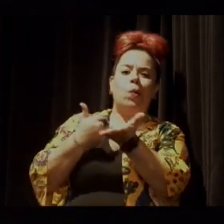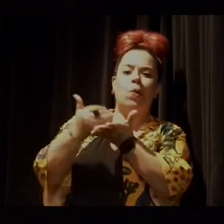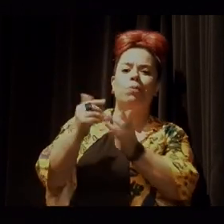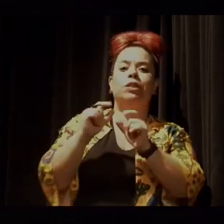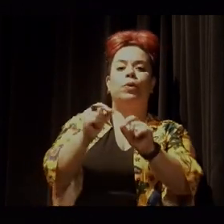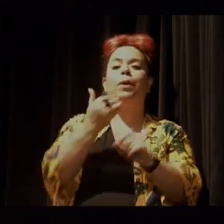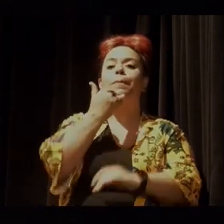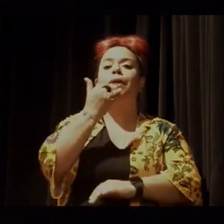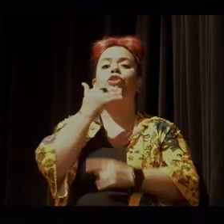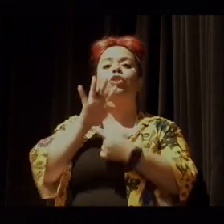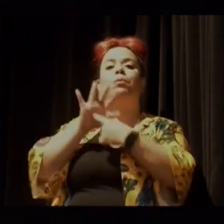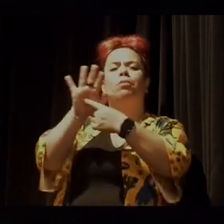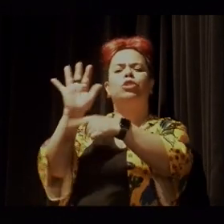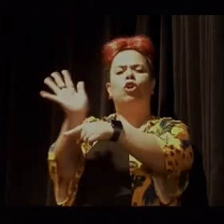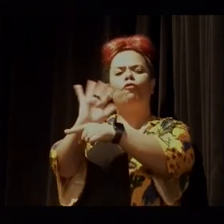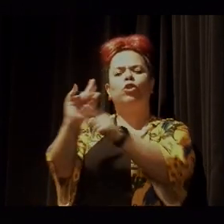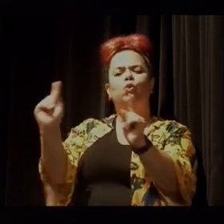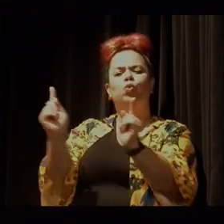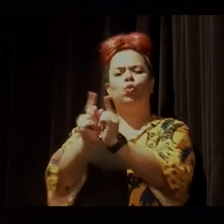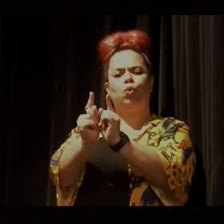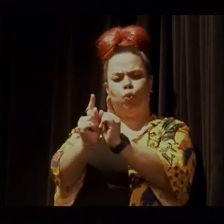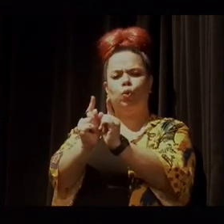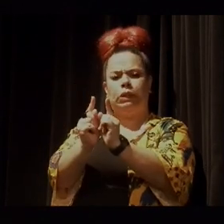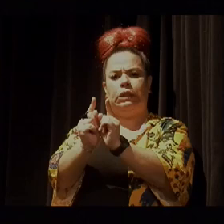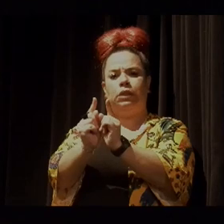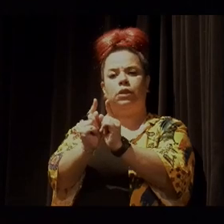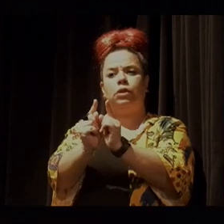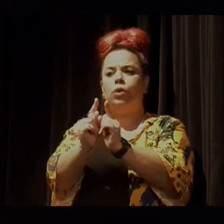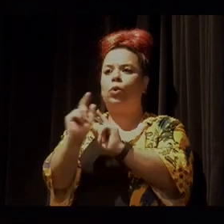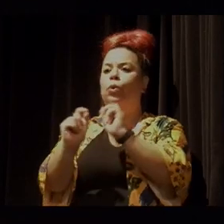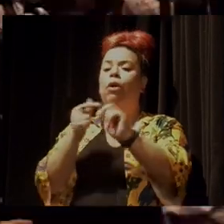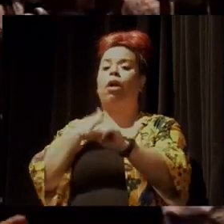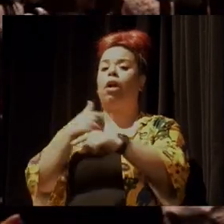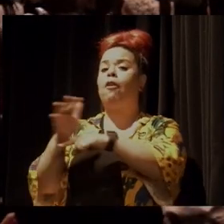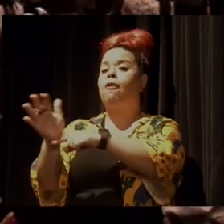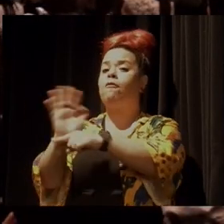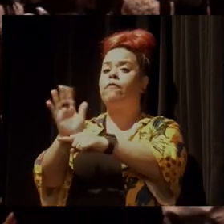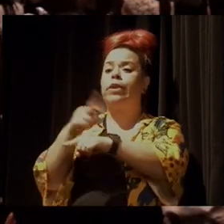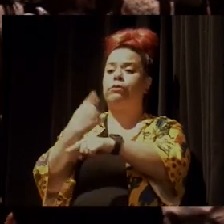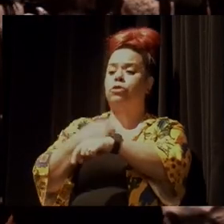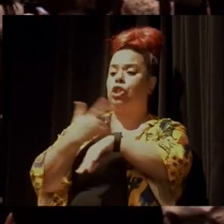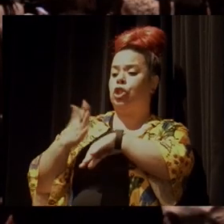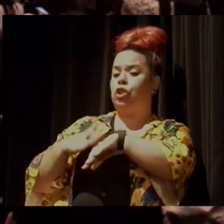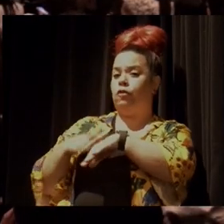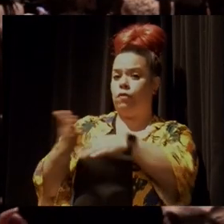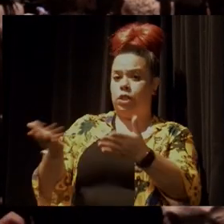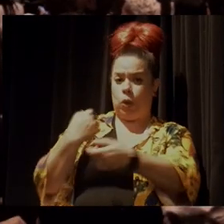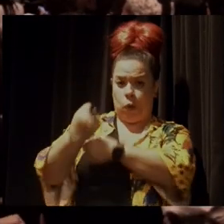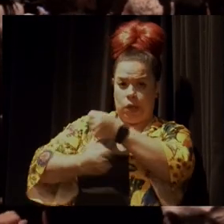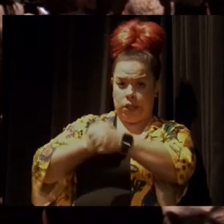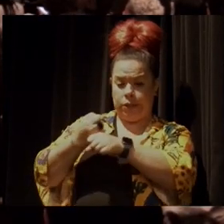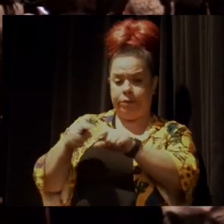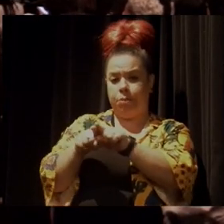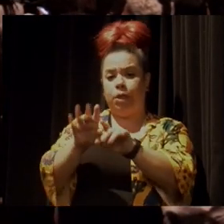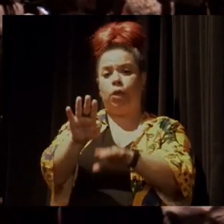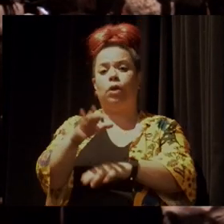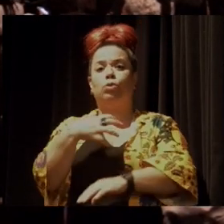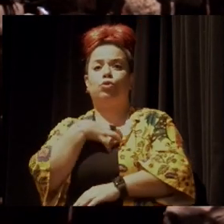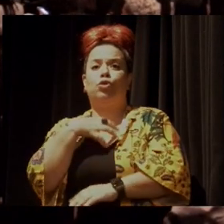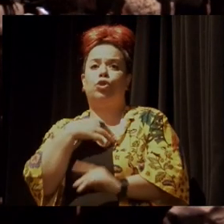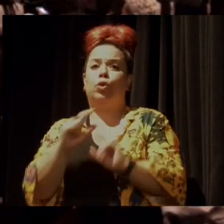para exibir um vídeo bem curtinho, que foi um vídeo que a gente fez esse ano, como uma forma de